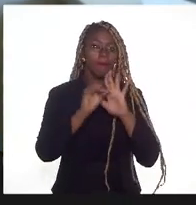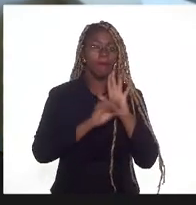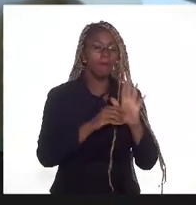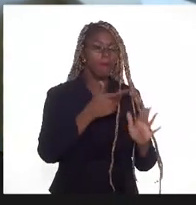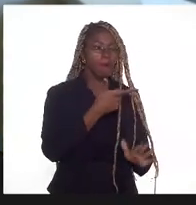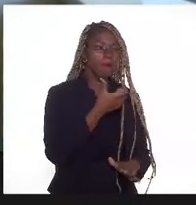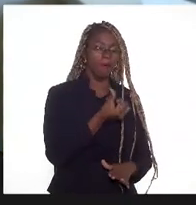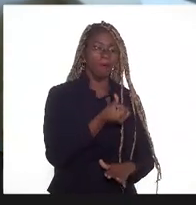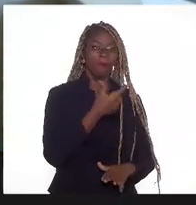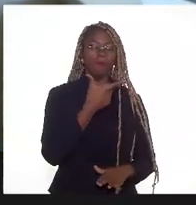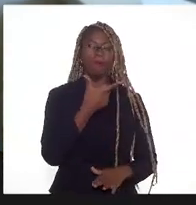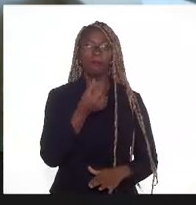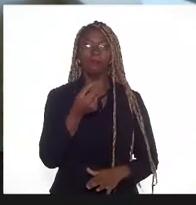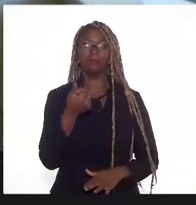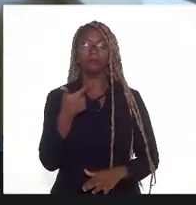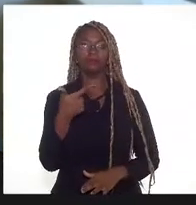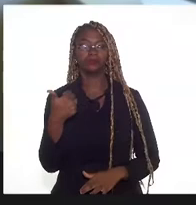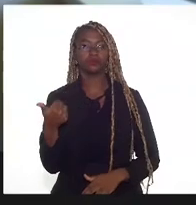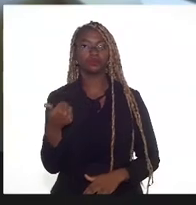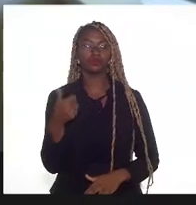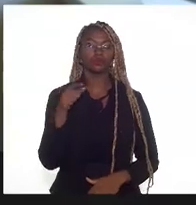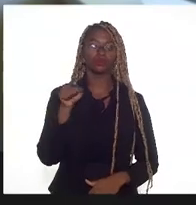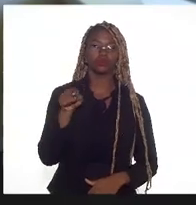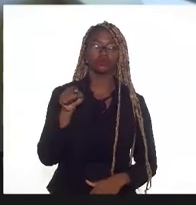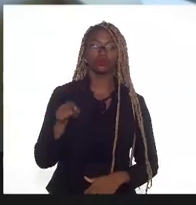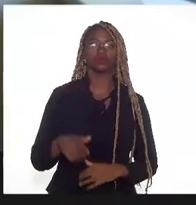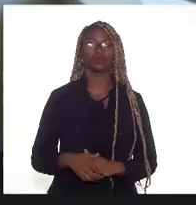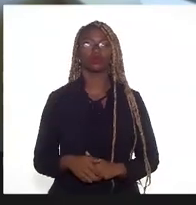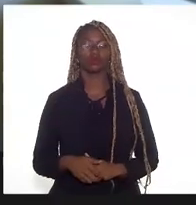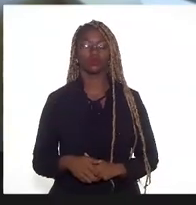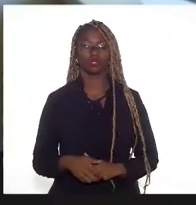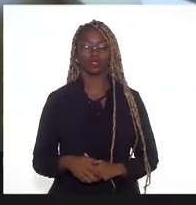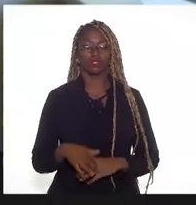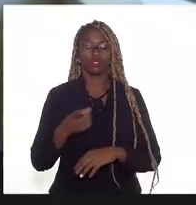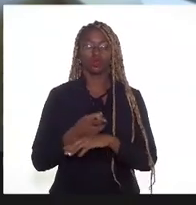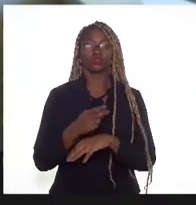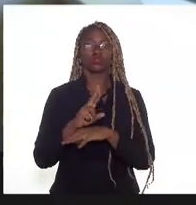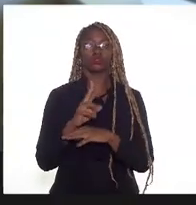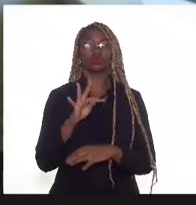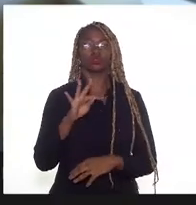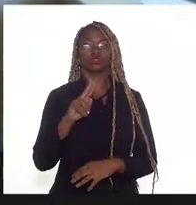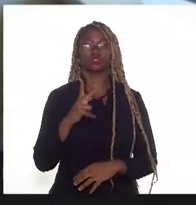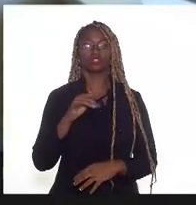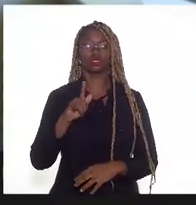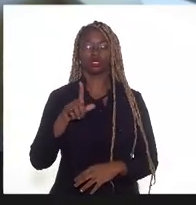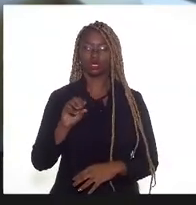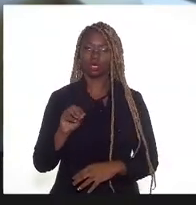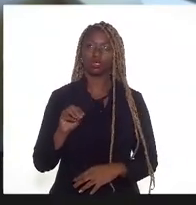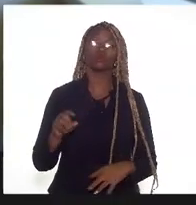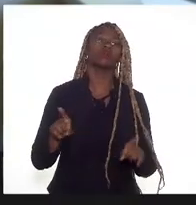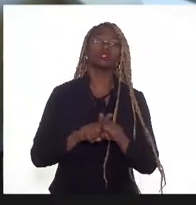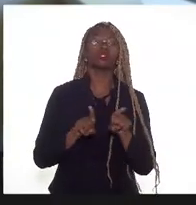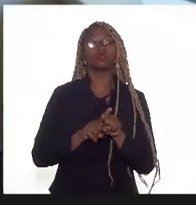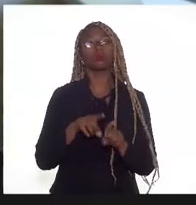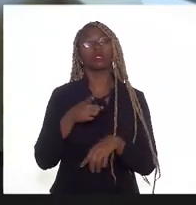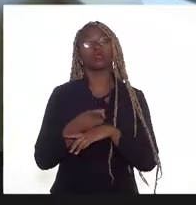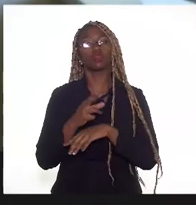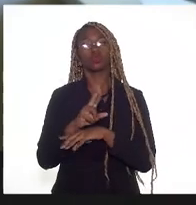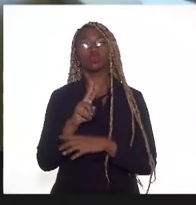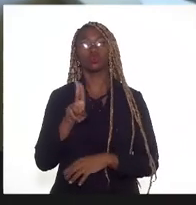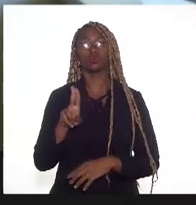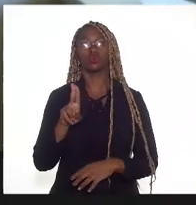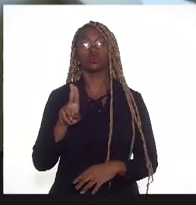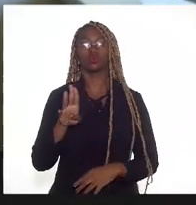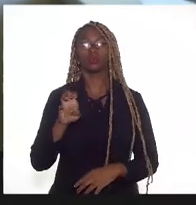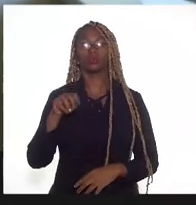2021. Então, convido o doutor Tiago Neves de Campos e o doutor Rubens Serqueira Freitas